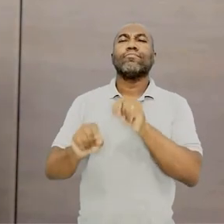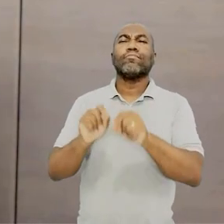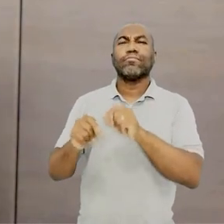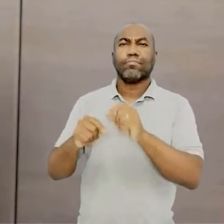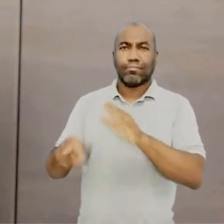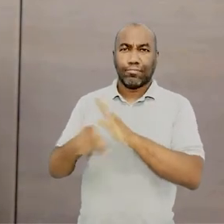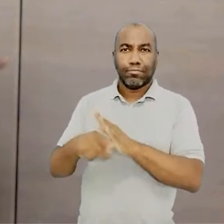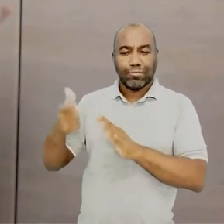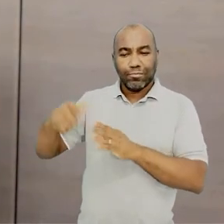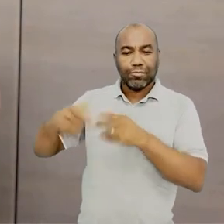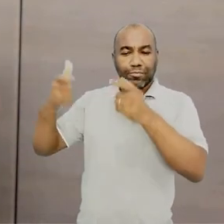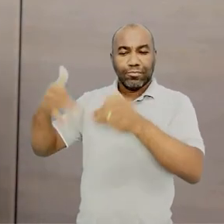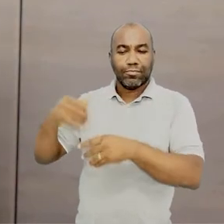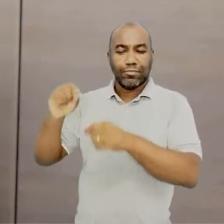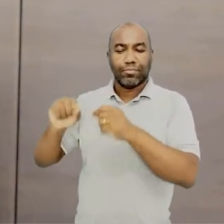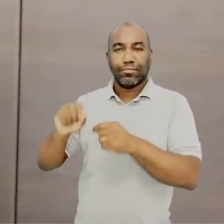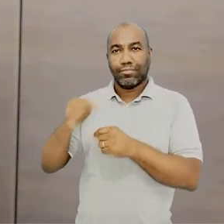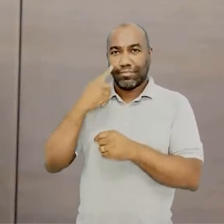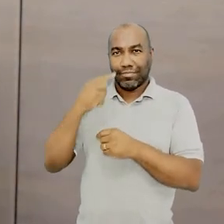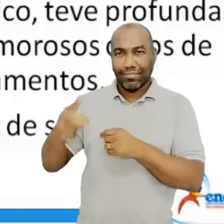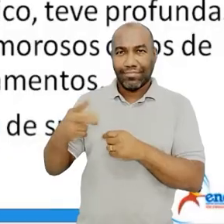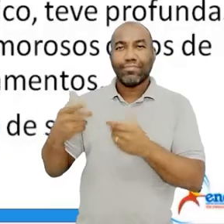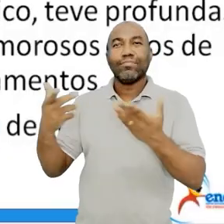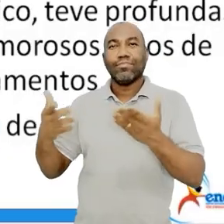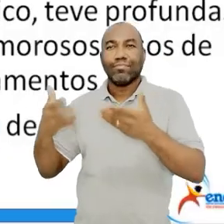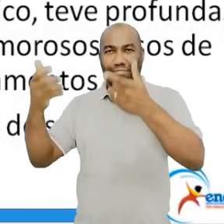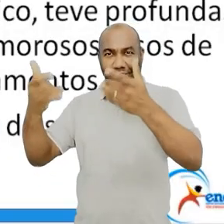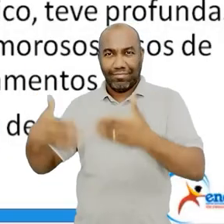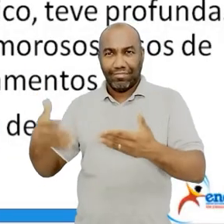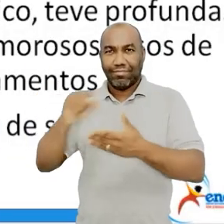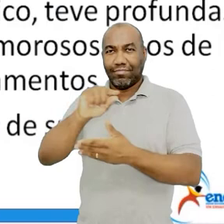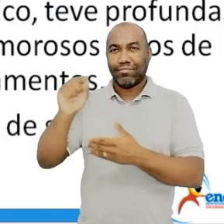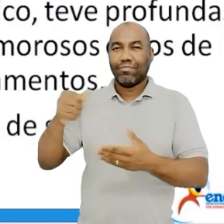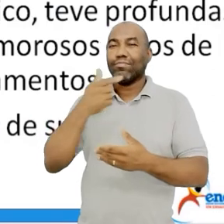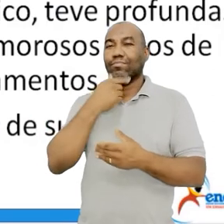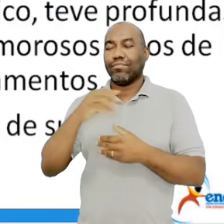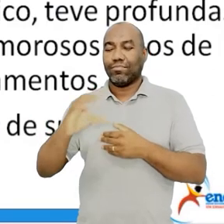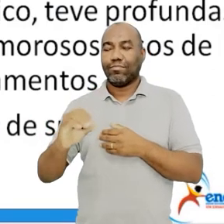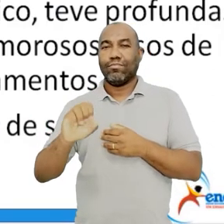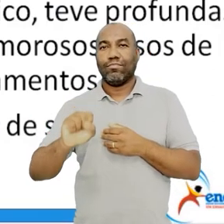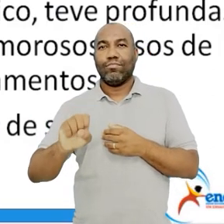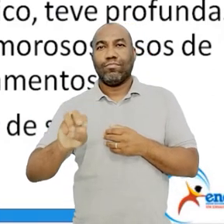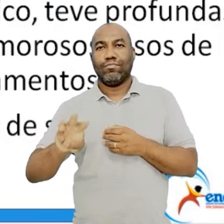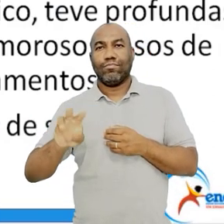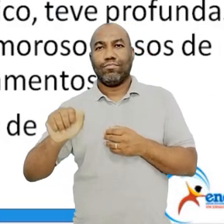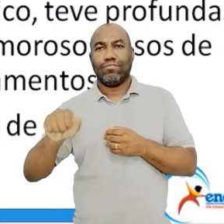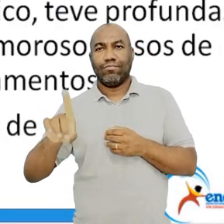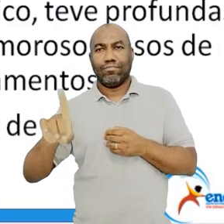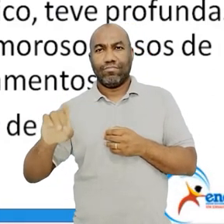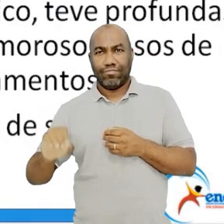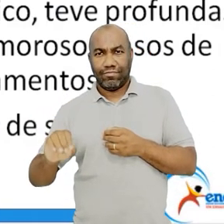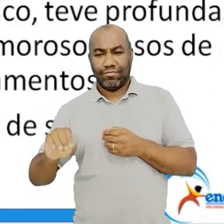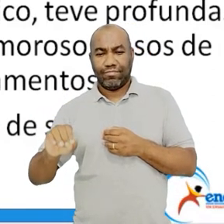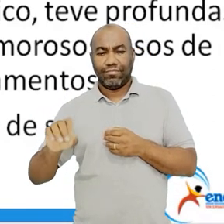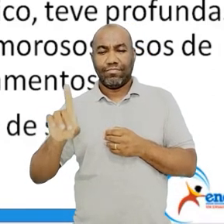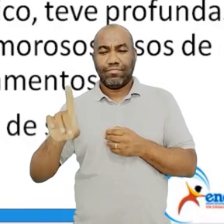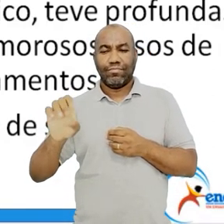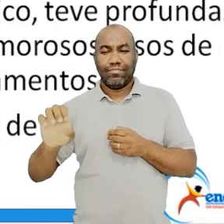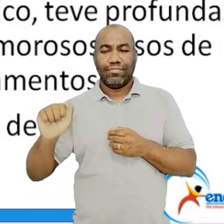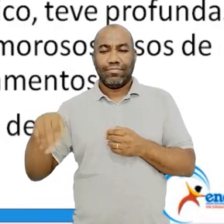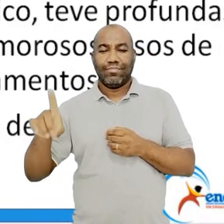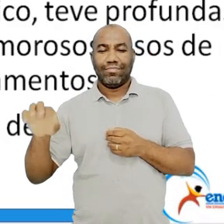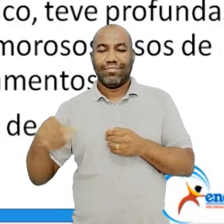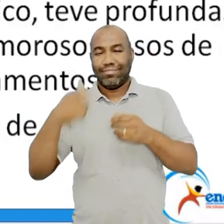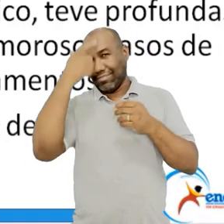de falar sobre... Olha aí esse maravilhoso Oswaldo de Andrade. Detalhe, é essa pintura de